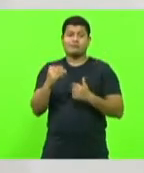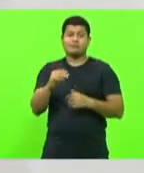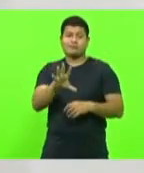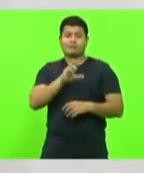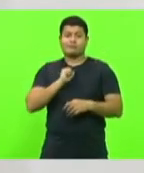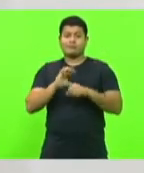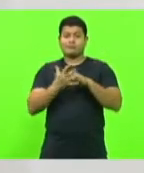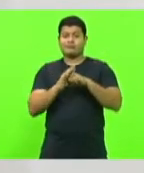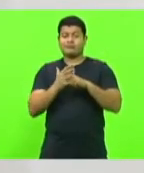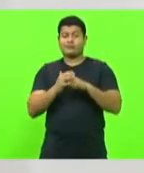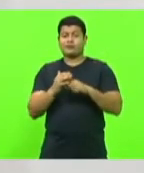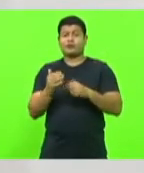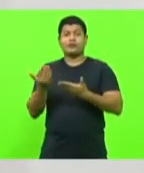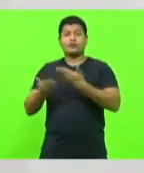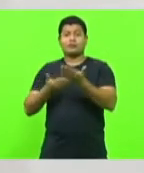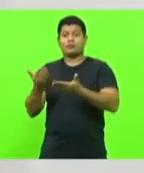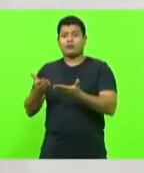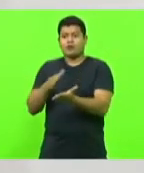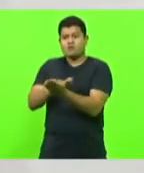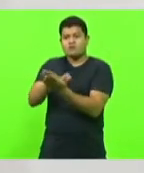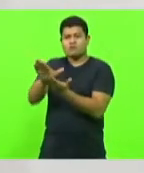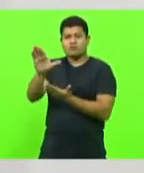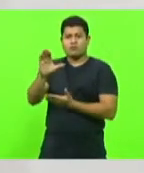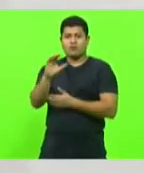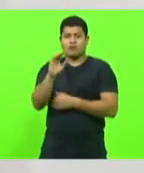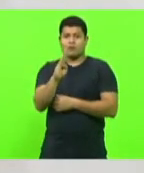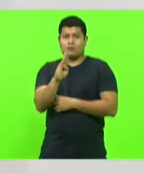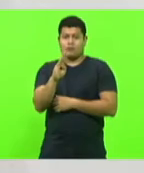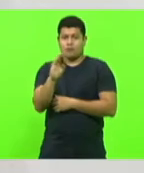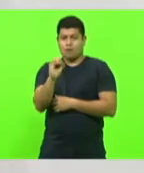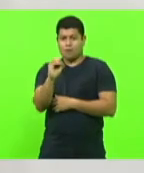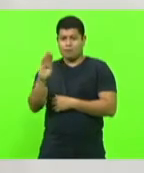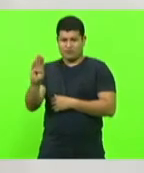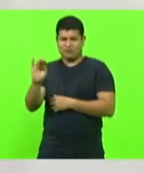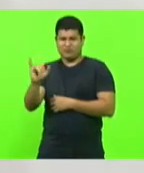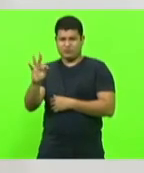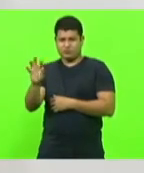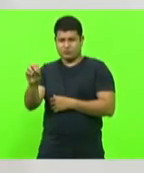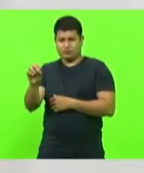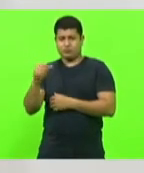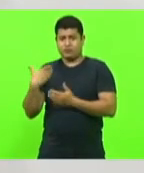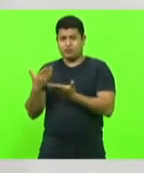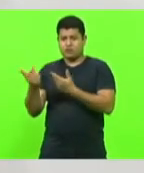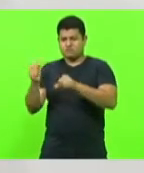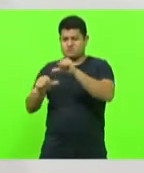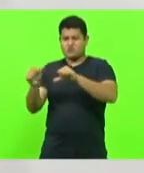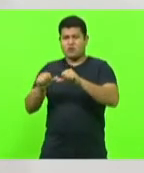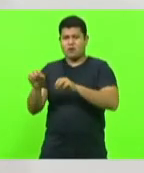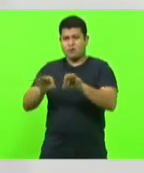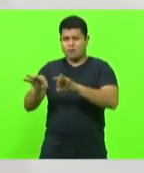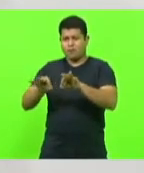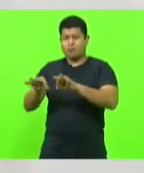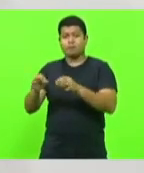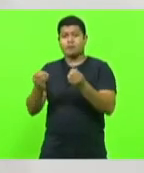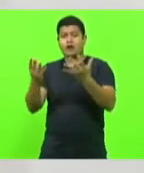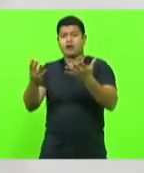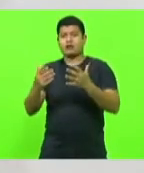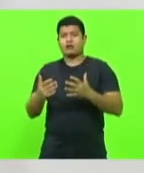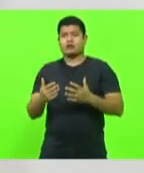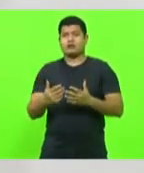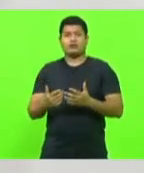adulterados para não sujarem a imagem e o discurso da